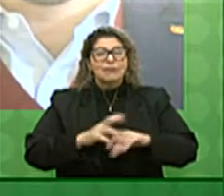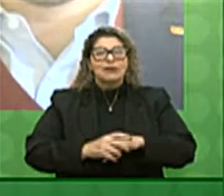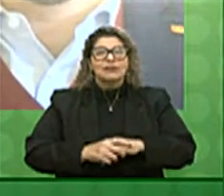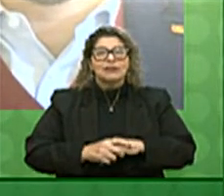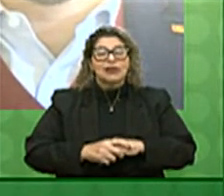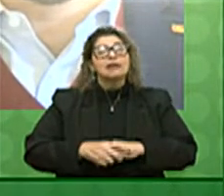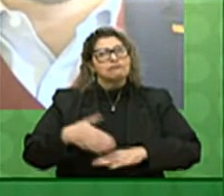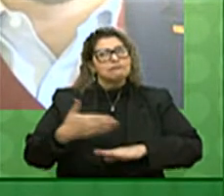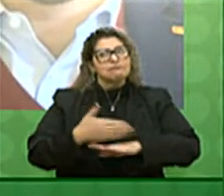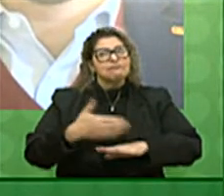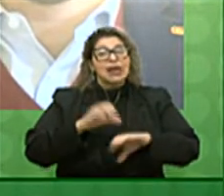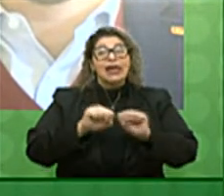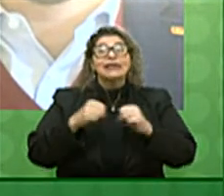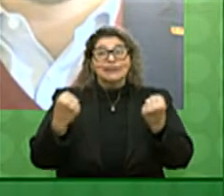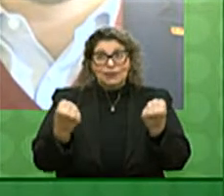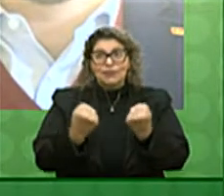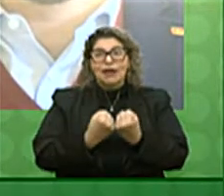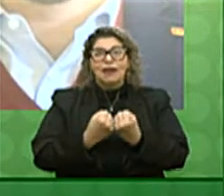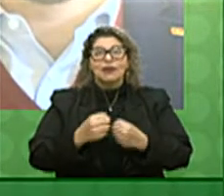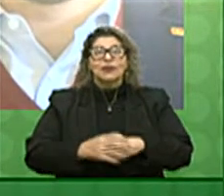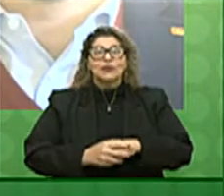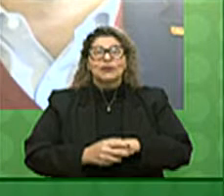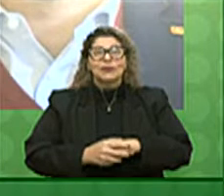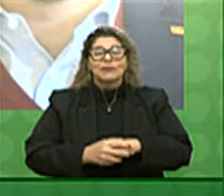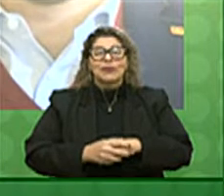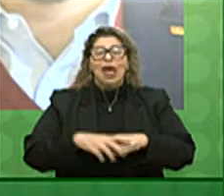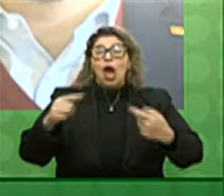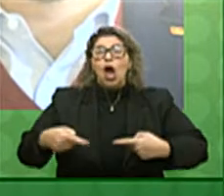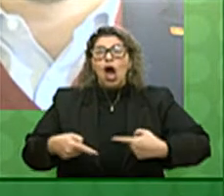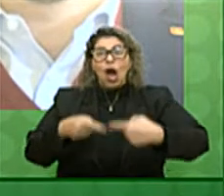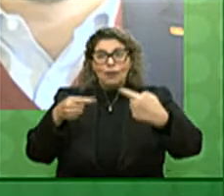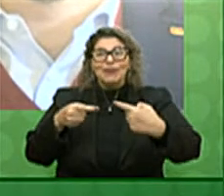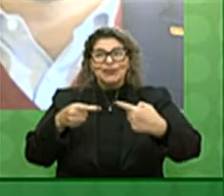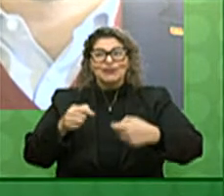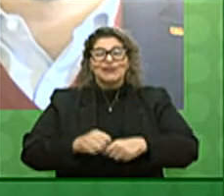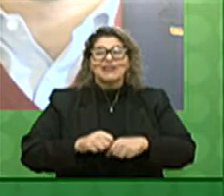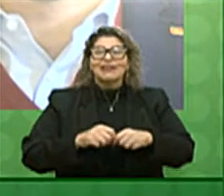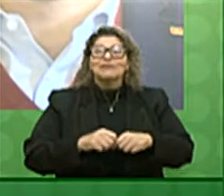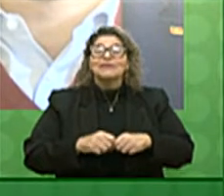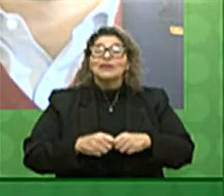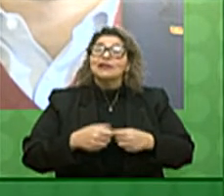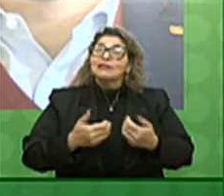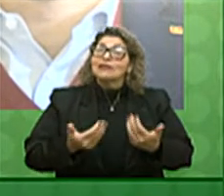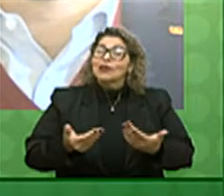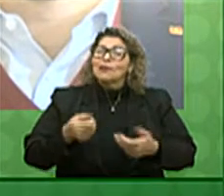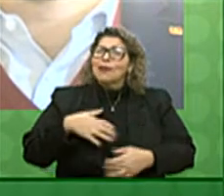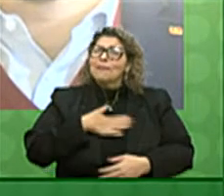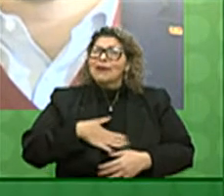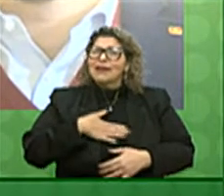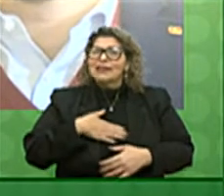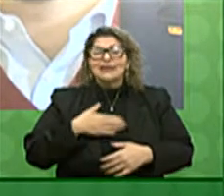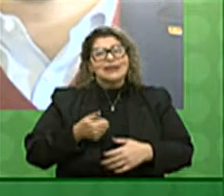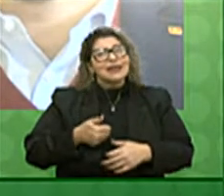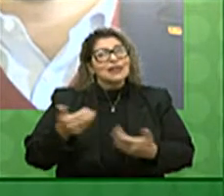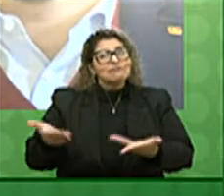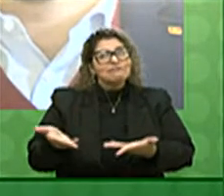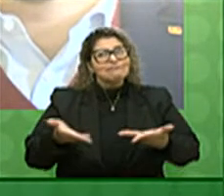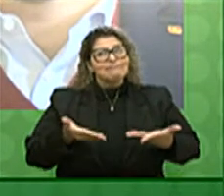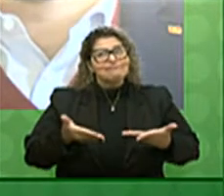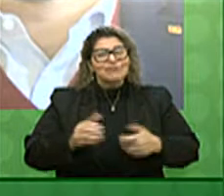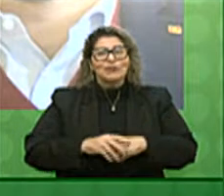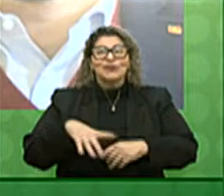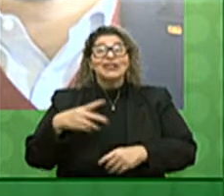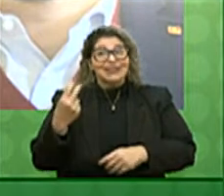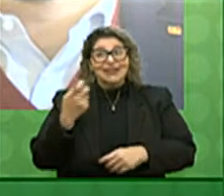participando do seminário da competitividade. É um prazer muito grande tê-los aqui conosco nesta